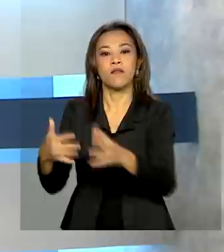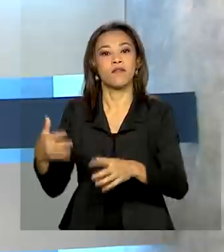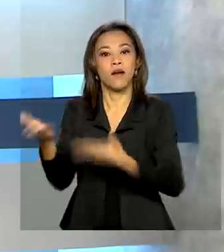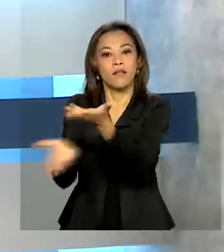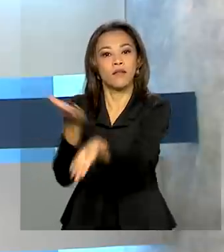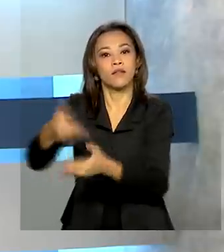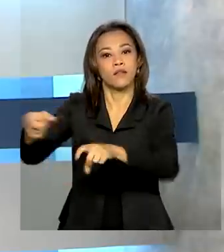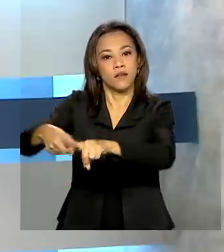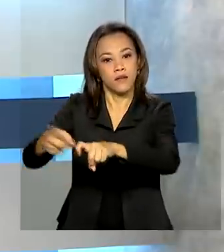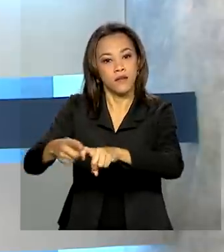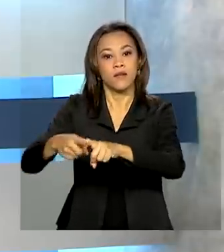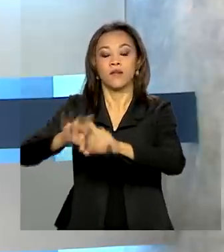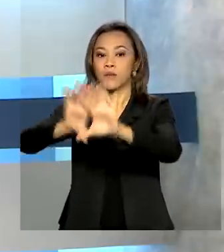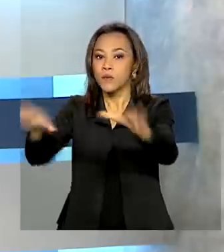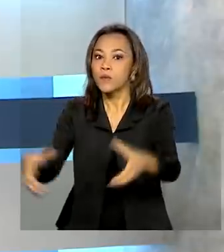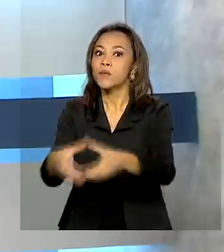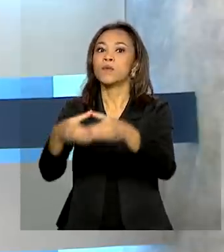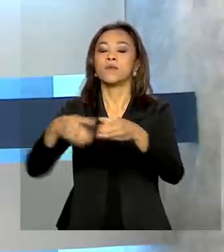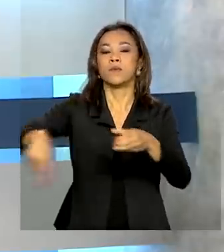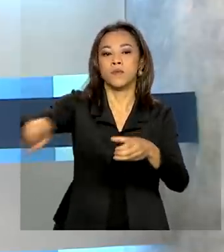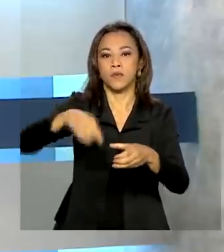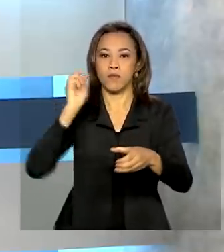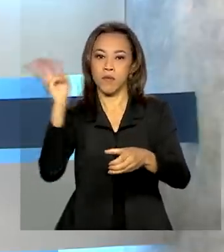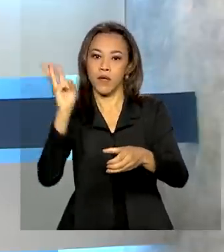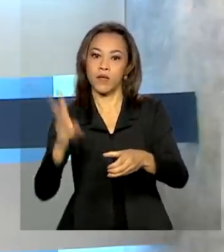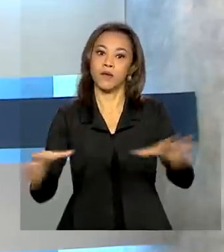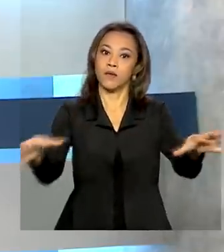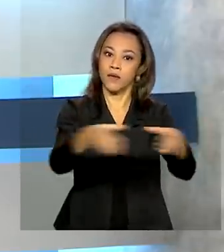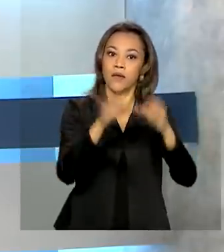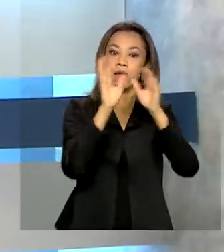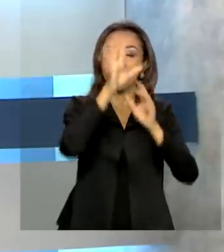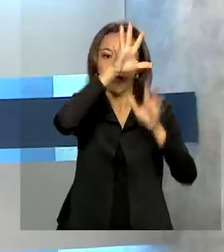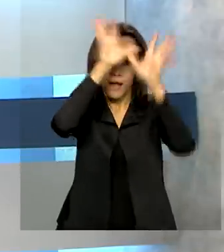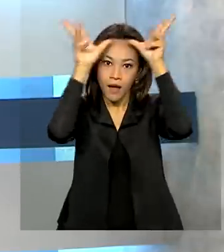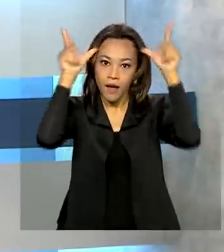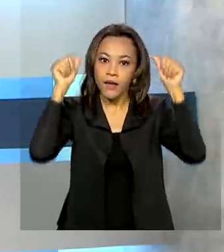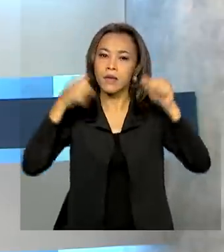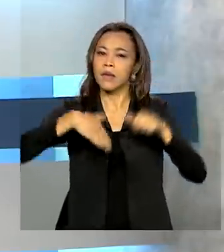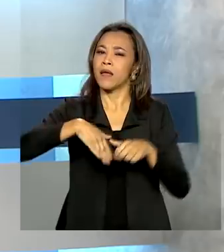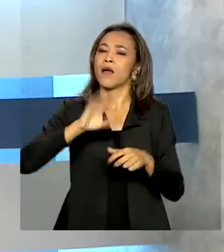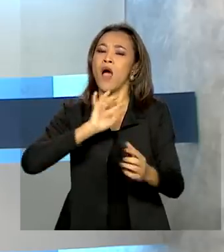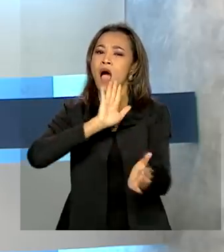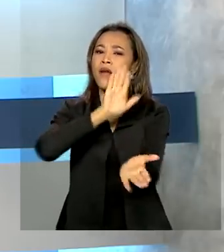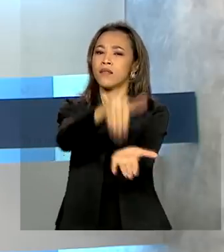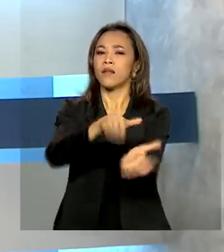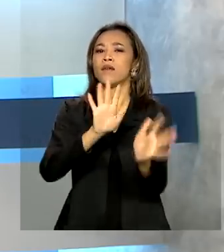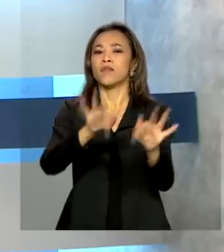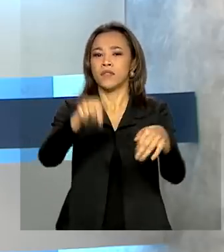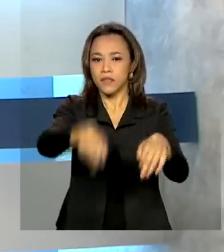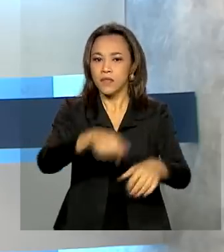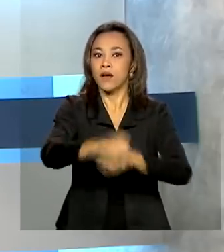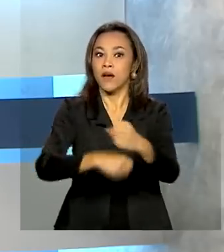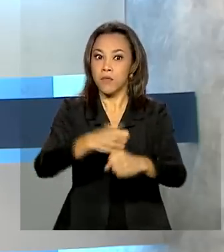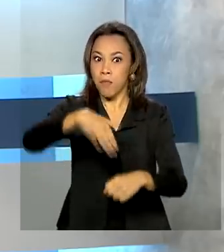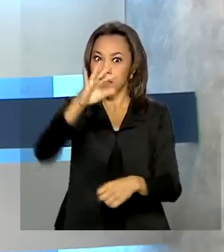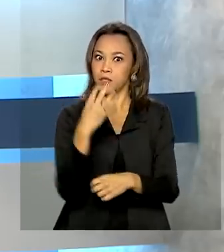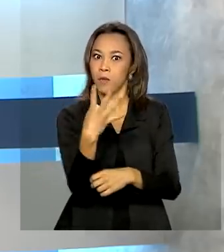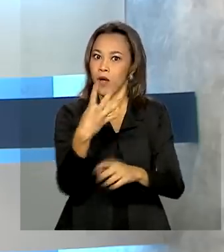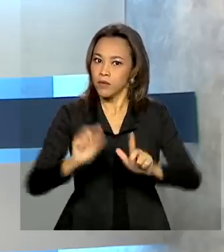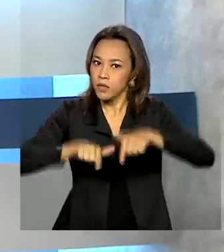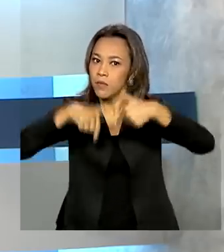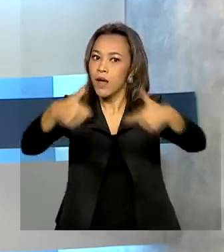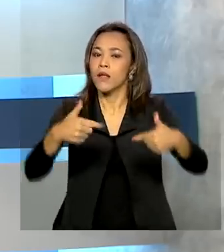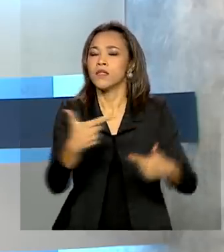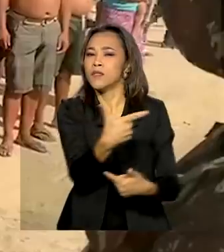Acre e do Maranhão. A meta é até o fim do ano realizar mais de quatro operações e chegar a 200 mil indígenas